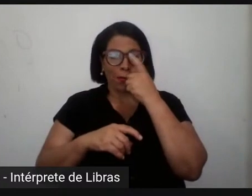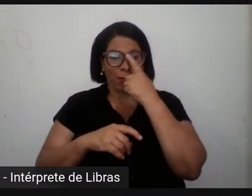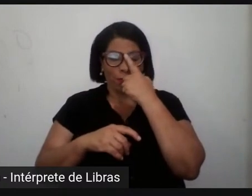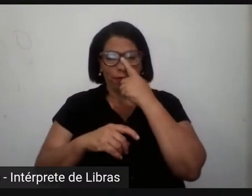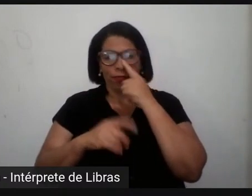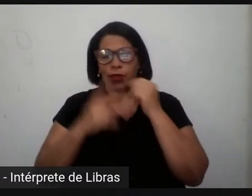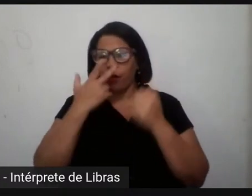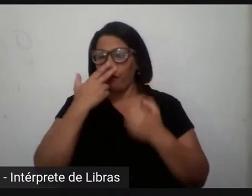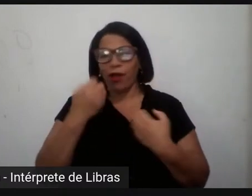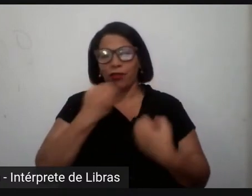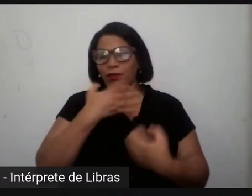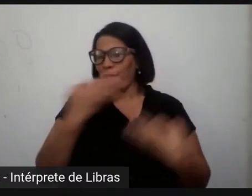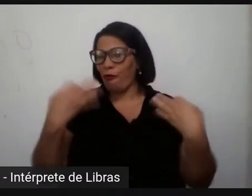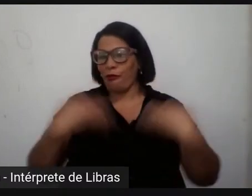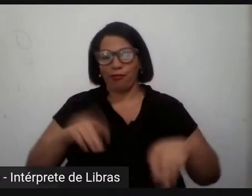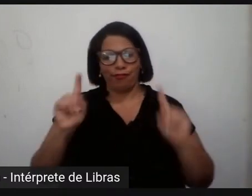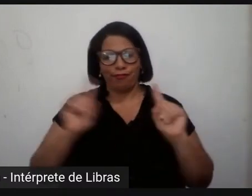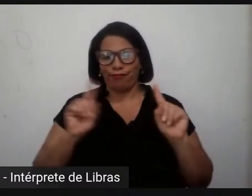imprópria,